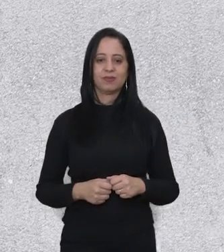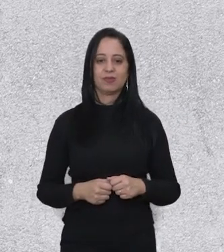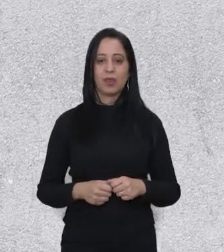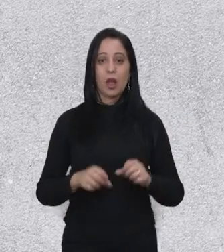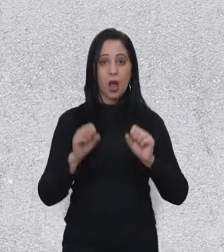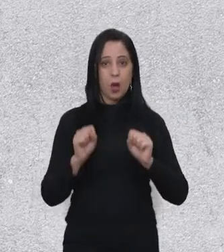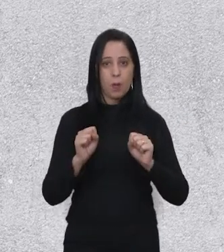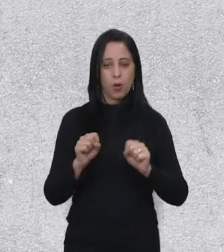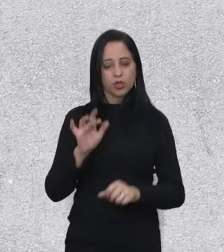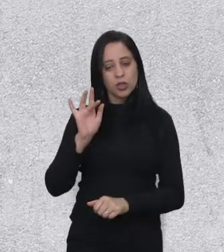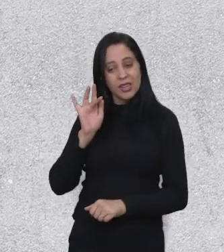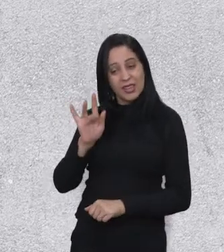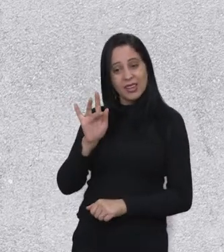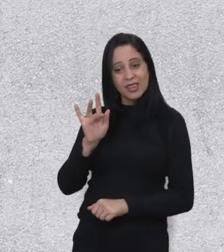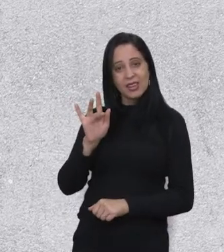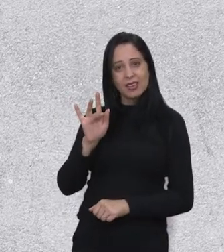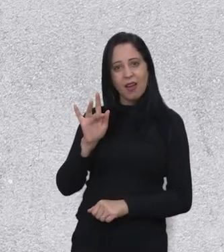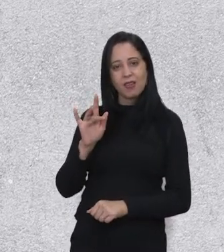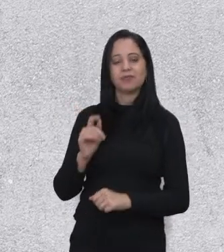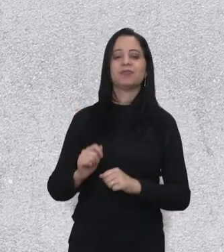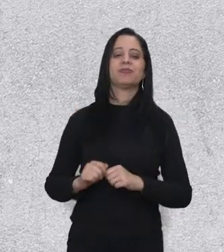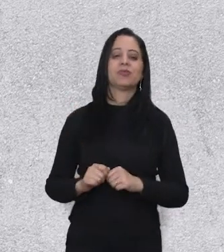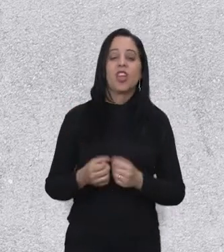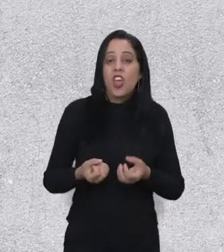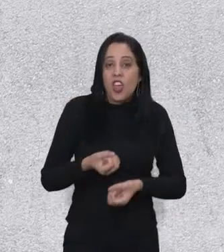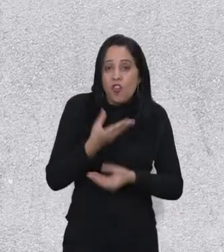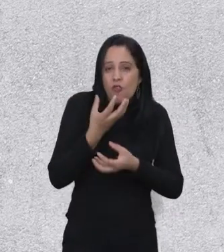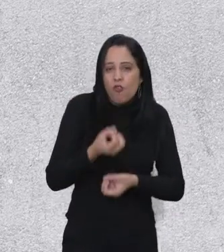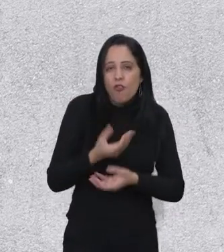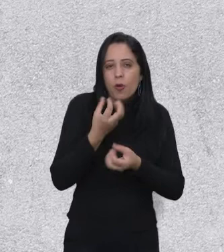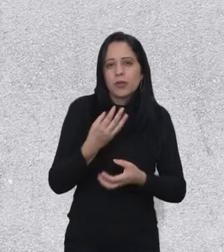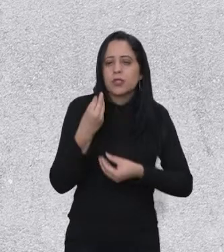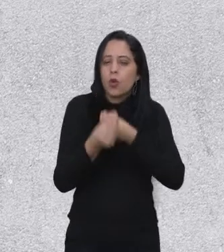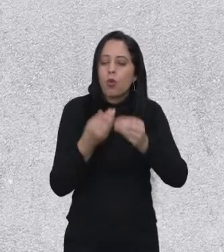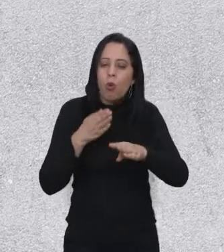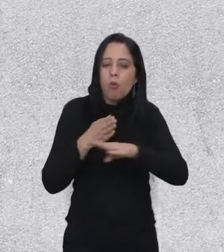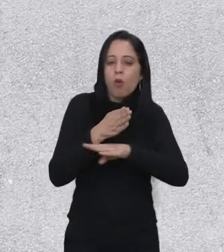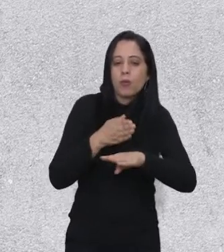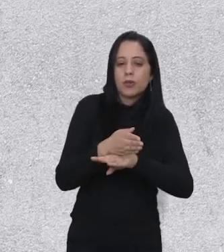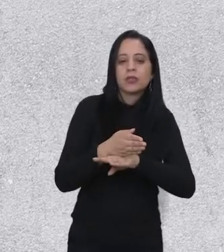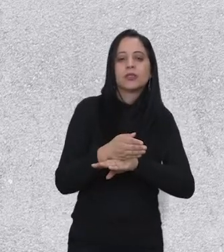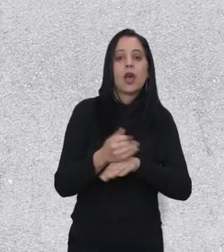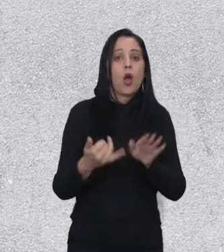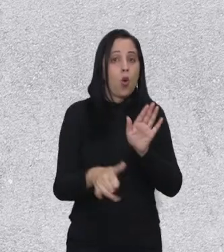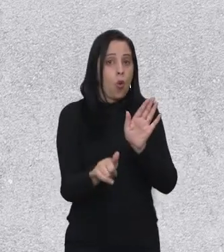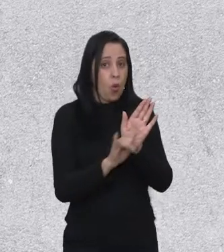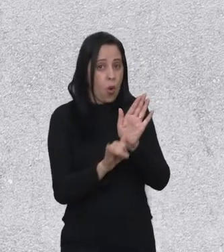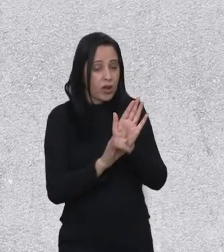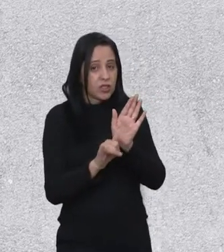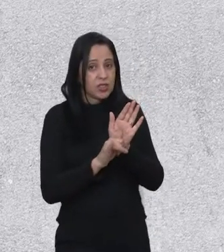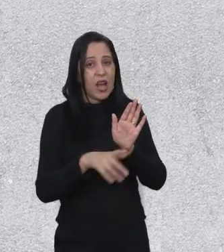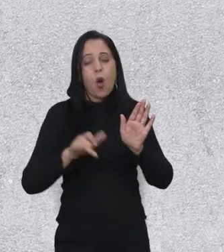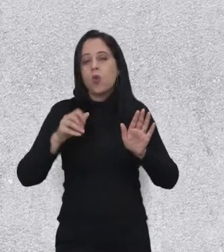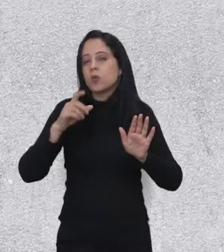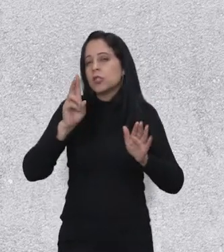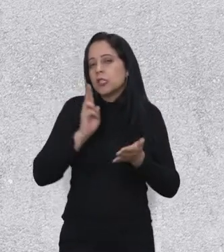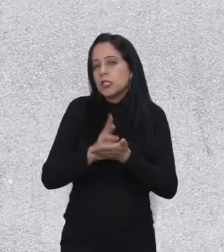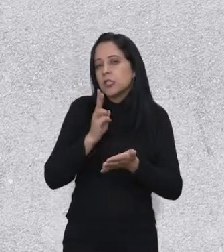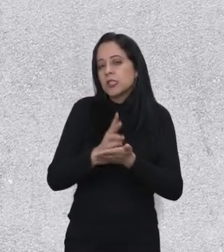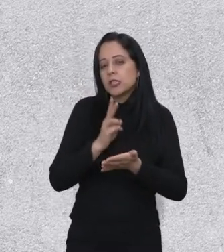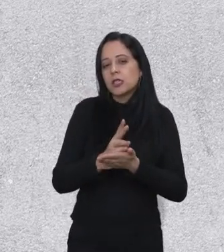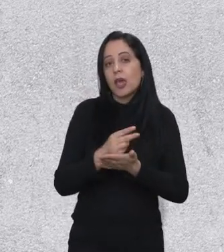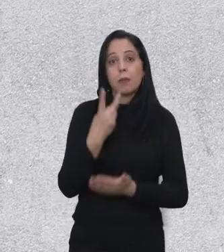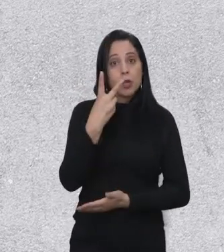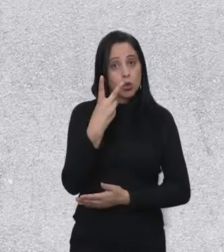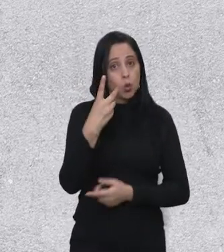menu, você clica em Evolua Conosco para ter todas as informações sobre como participar. O edital deles abre por semestre,